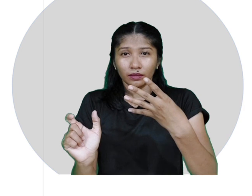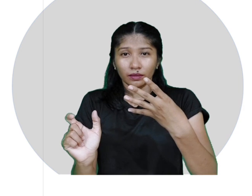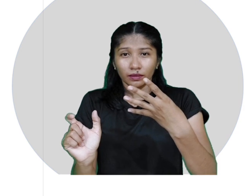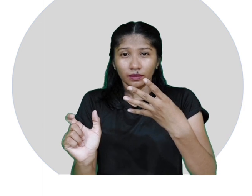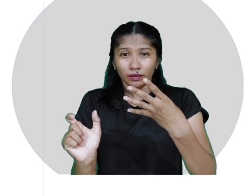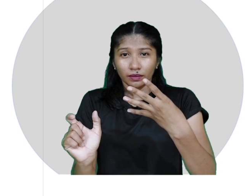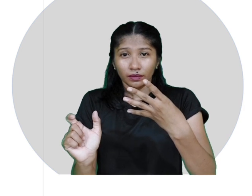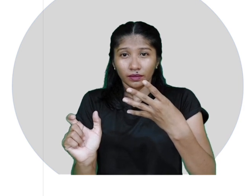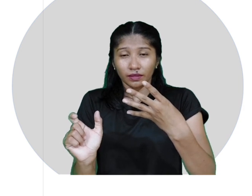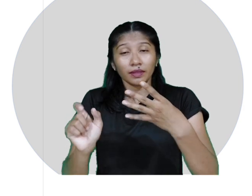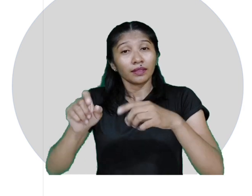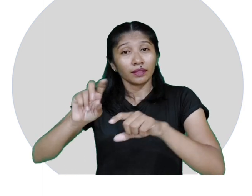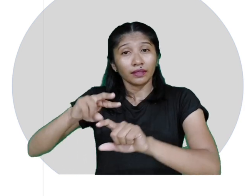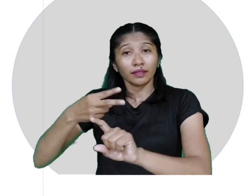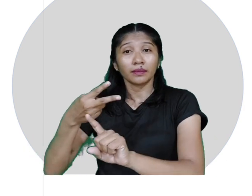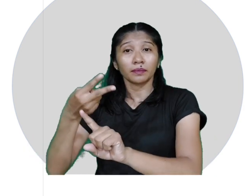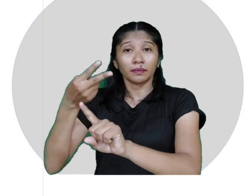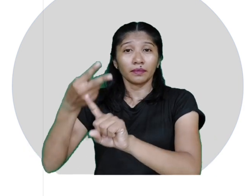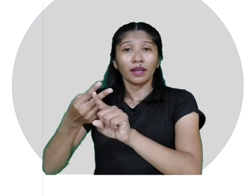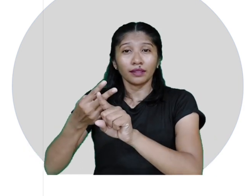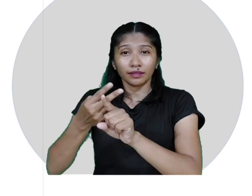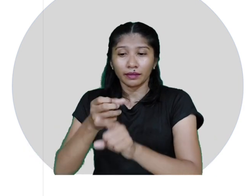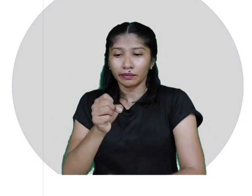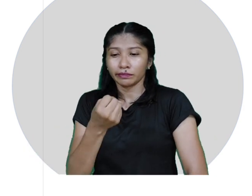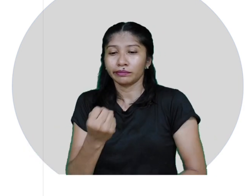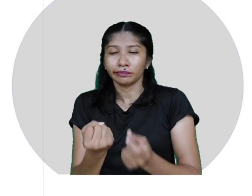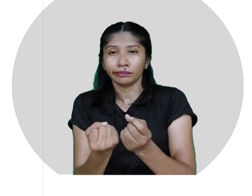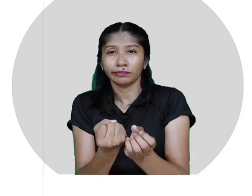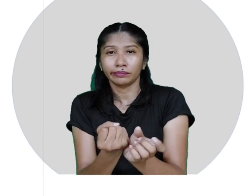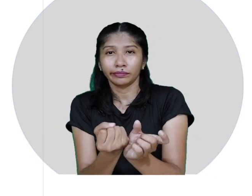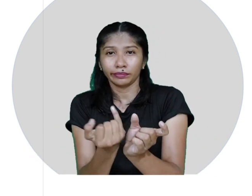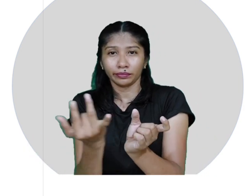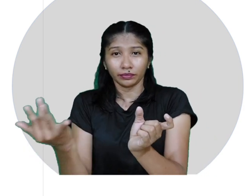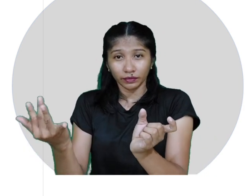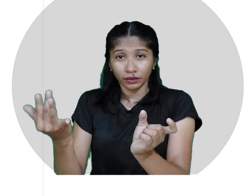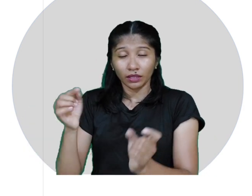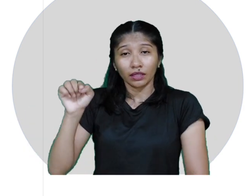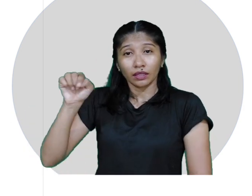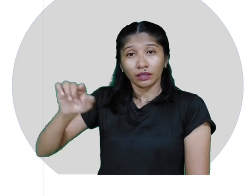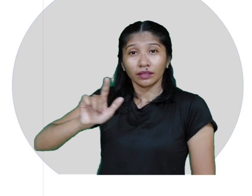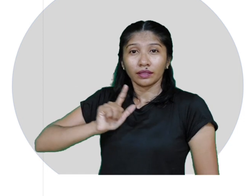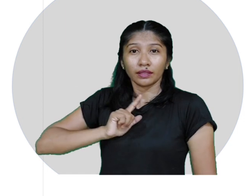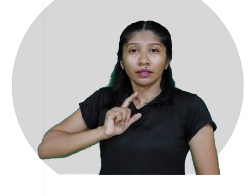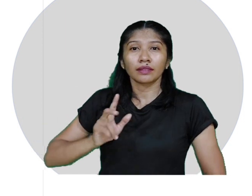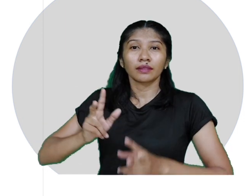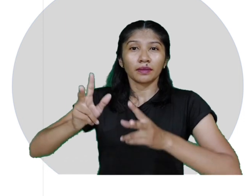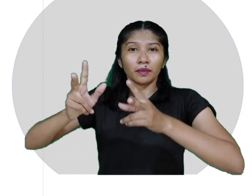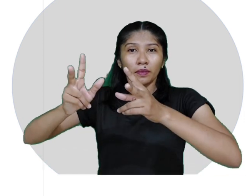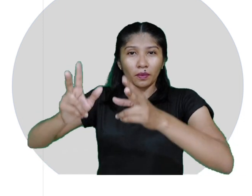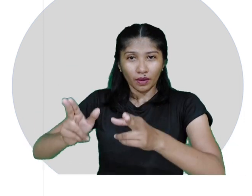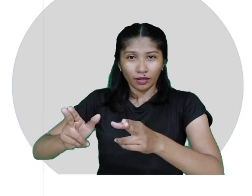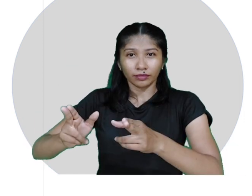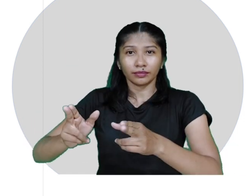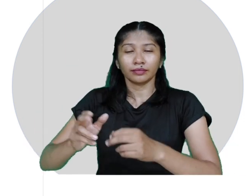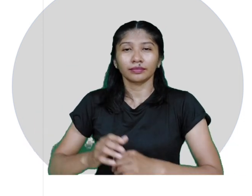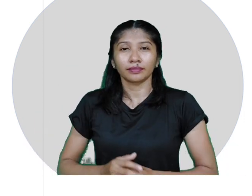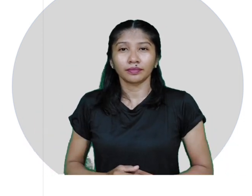genitivo plural, curun, dativo e ablativo são iguais, curibus.